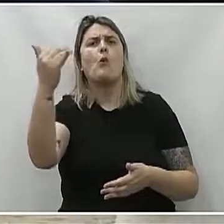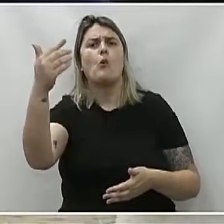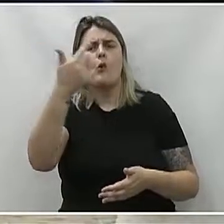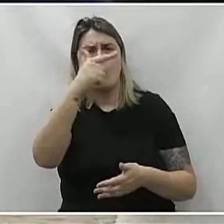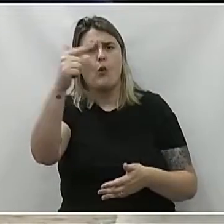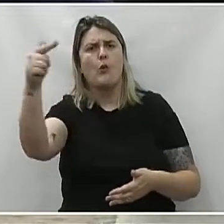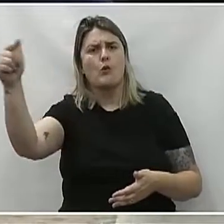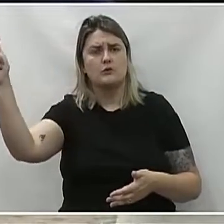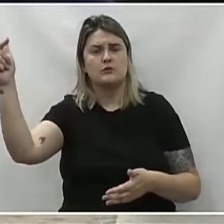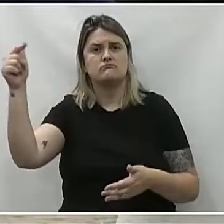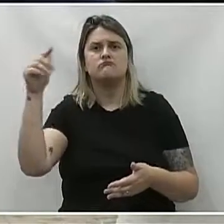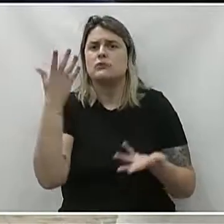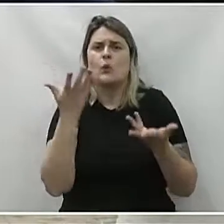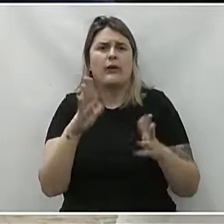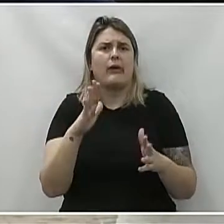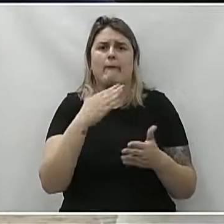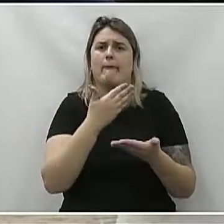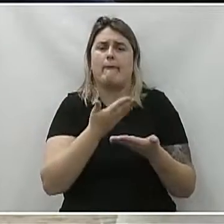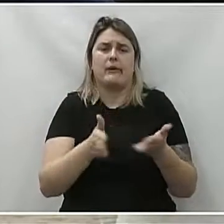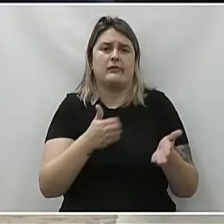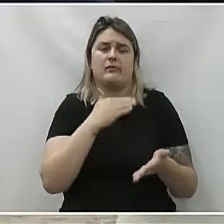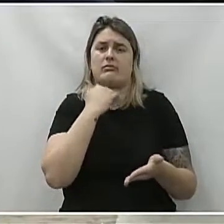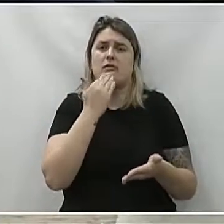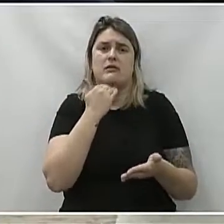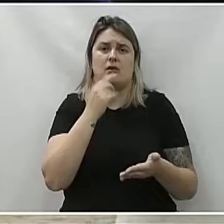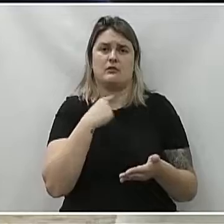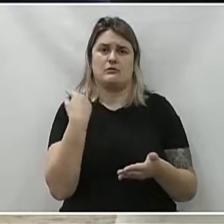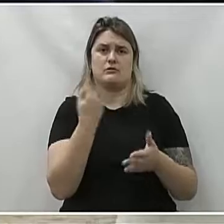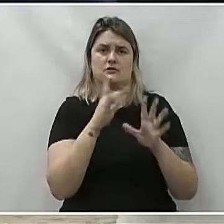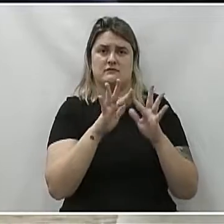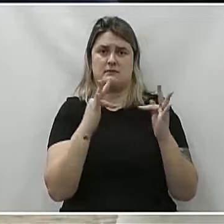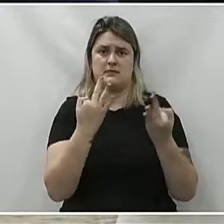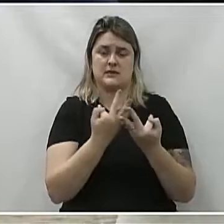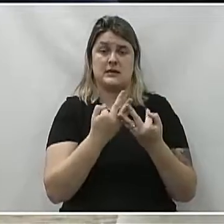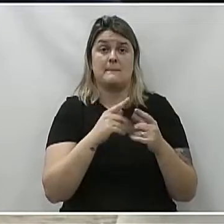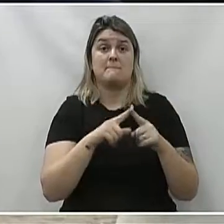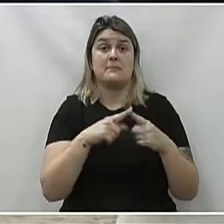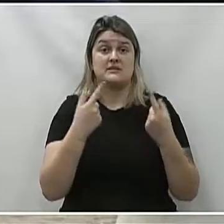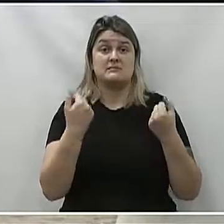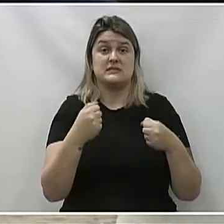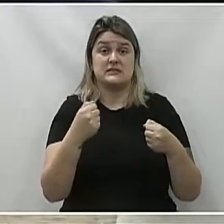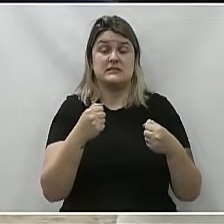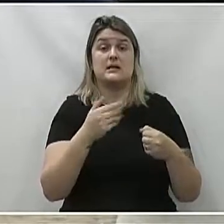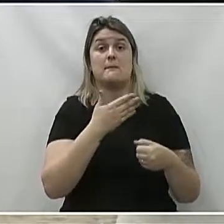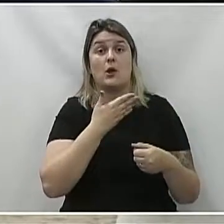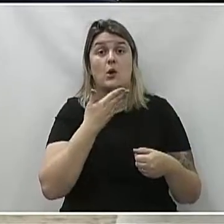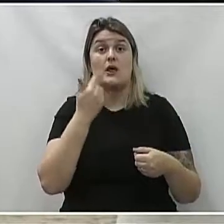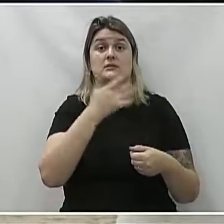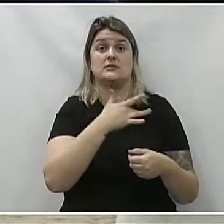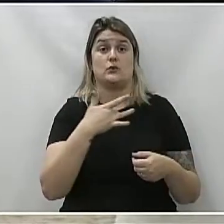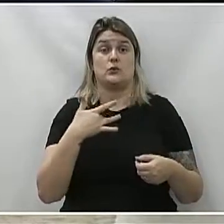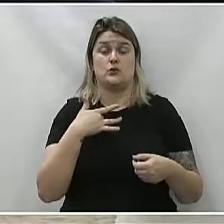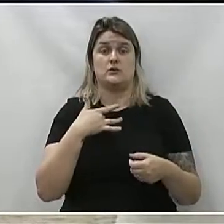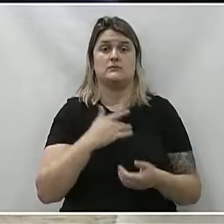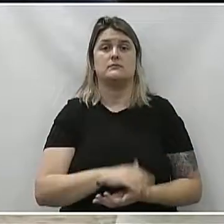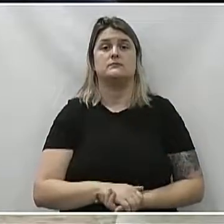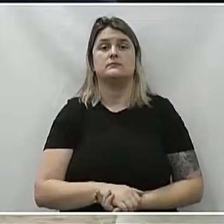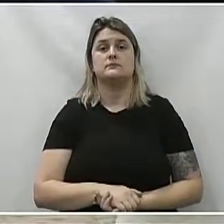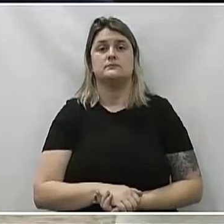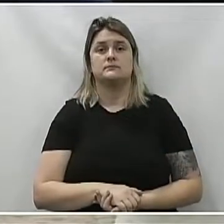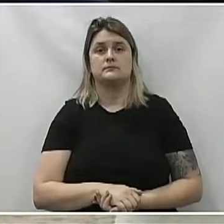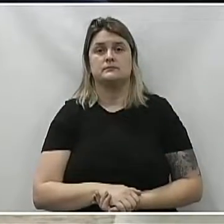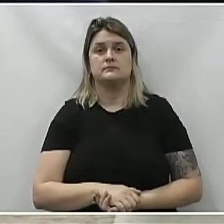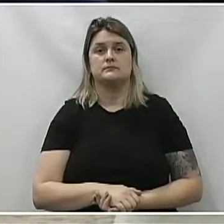E a gente sabe que a gente não quer perder um ente querido da família. Mas nós precisamos melhorar a saúde. Nós precisamos melhorar o que nós temos.